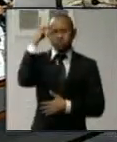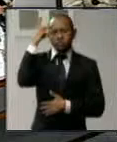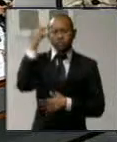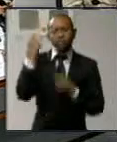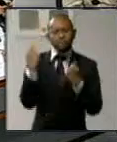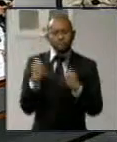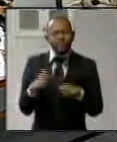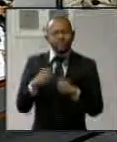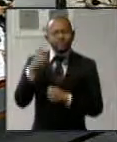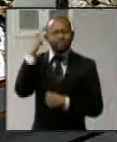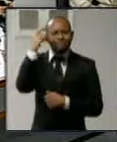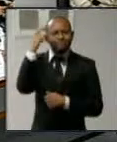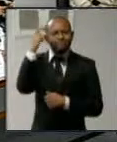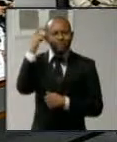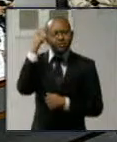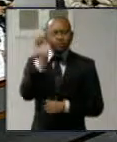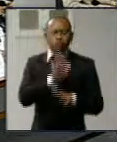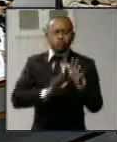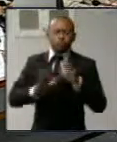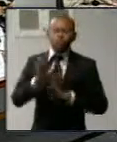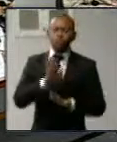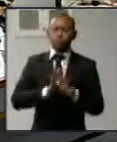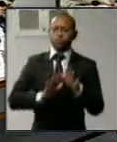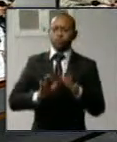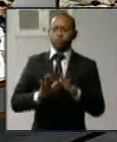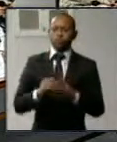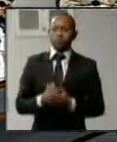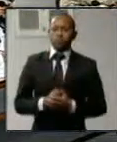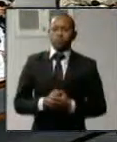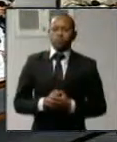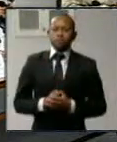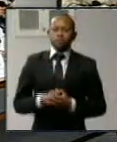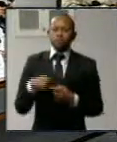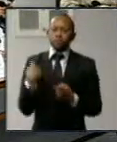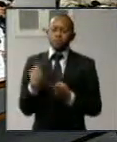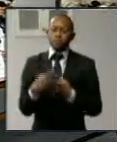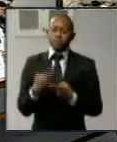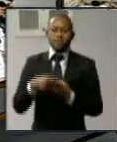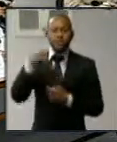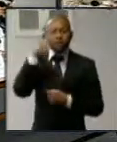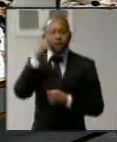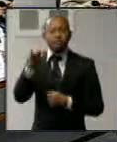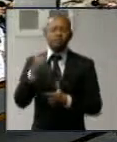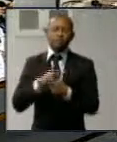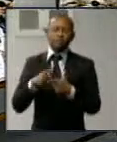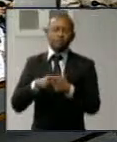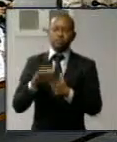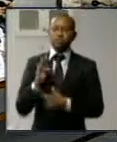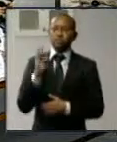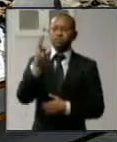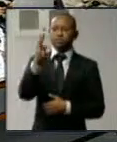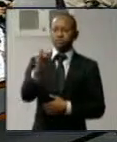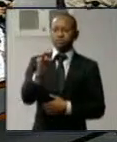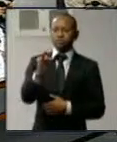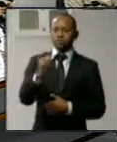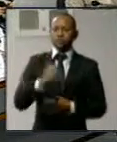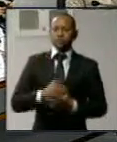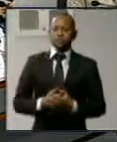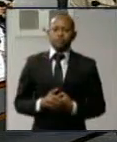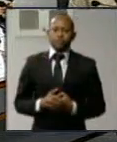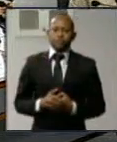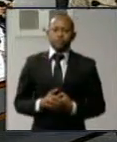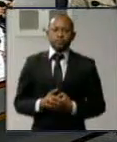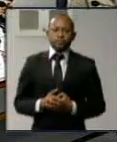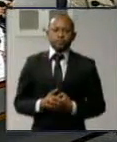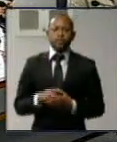pensar muito cuidadosamente. Não se pode cair em armadilhas, armadilhas